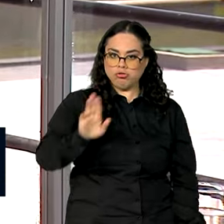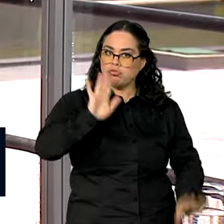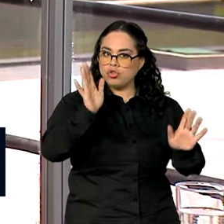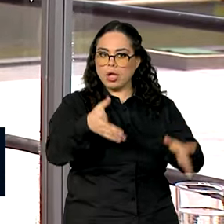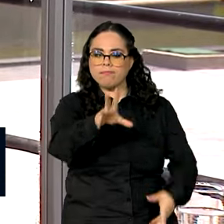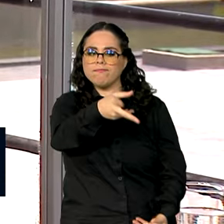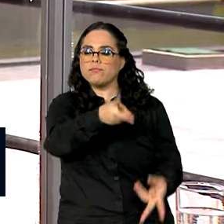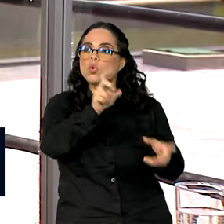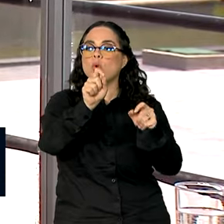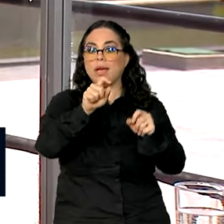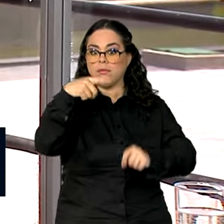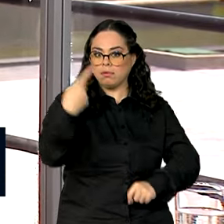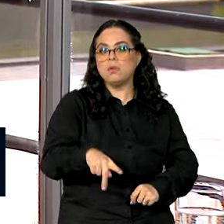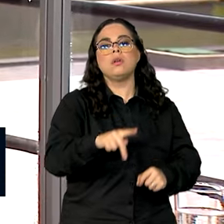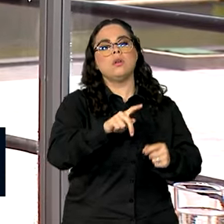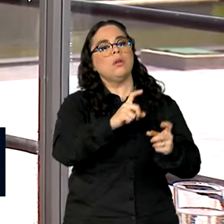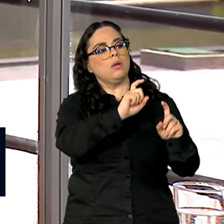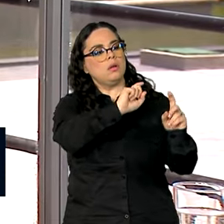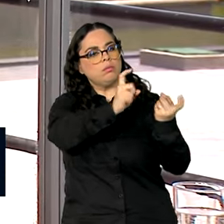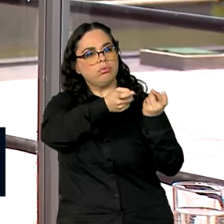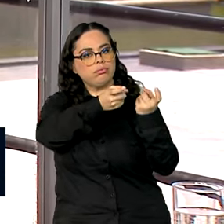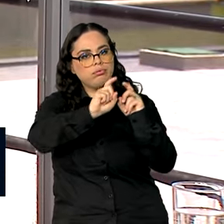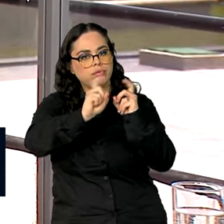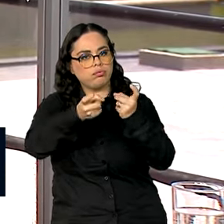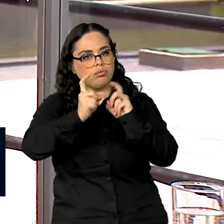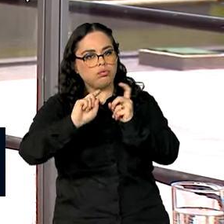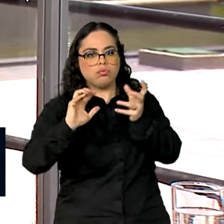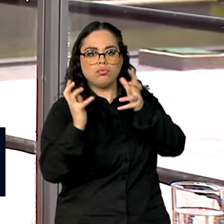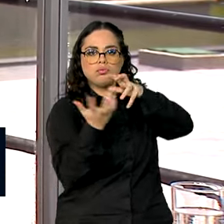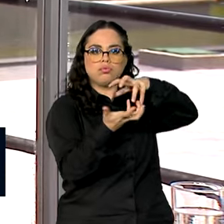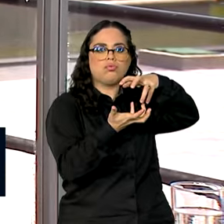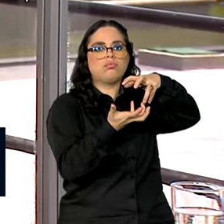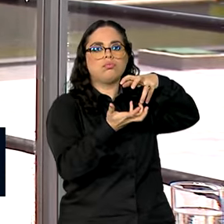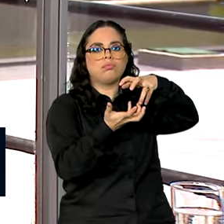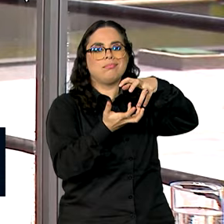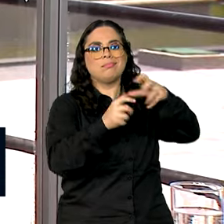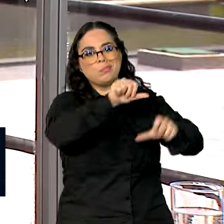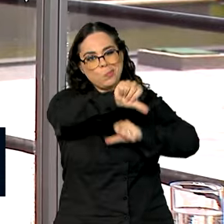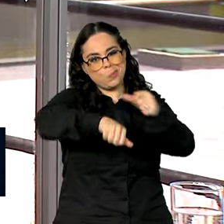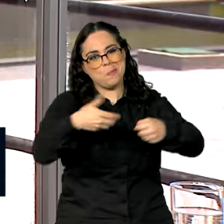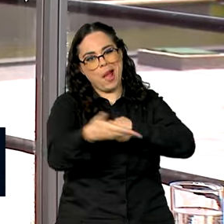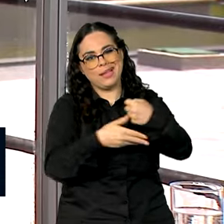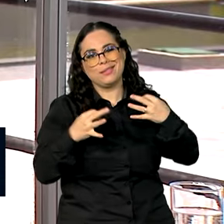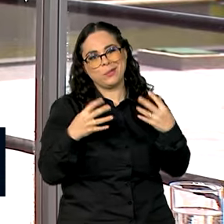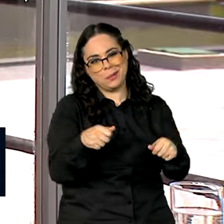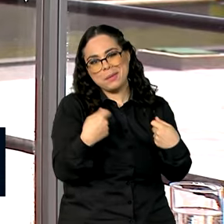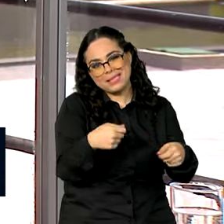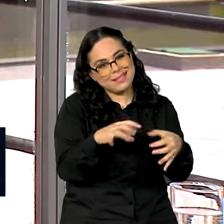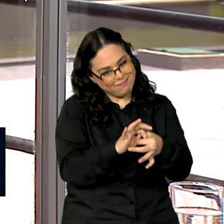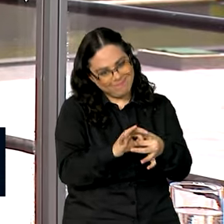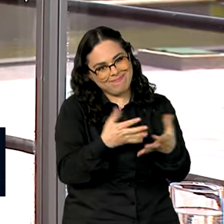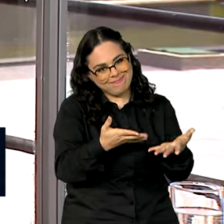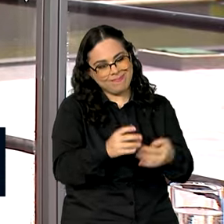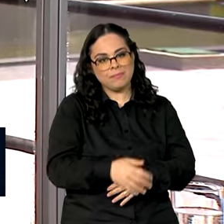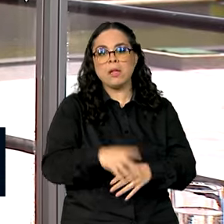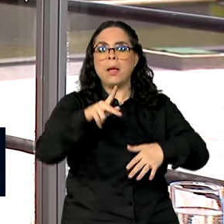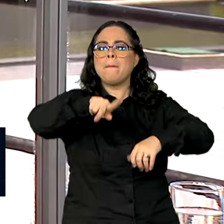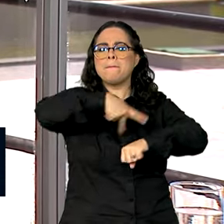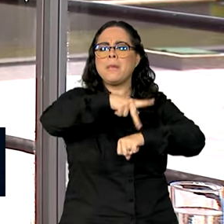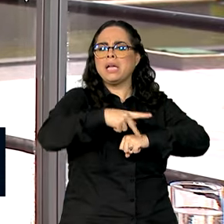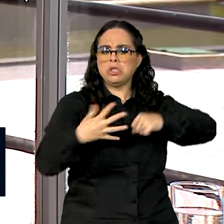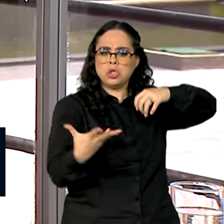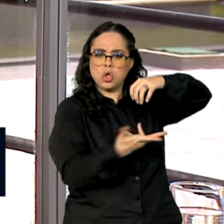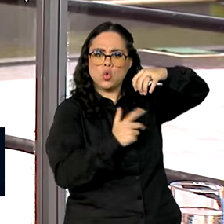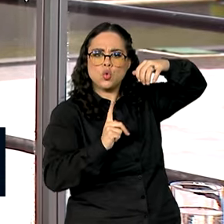haja uma governança global sobre essa questão da mudança de matriz do mundo. O porquê? Porque os países do sul global,